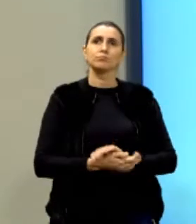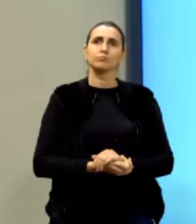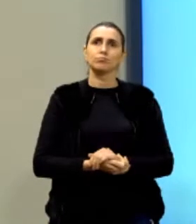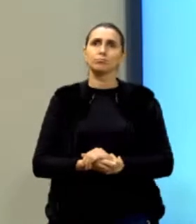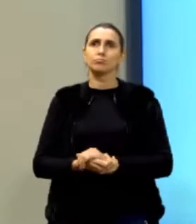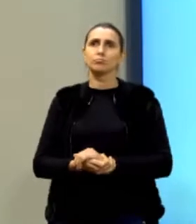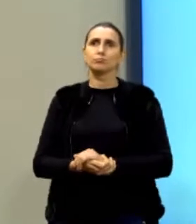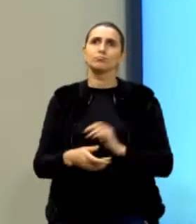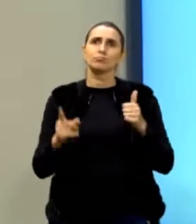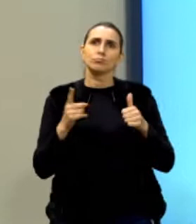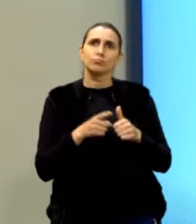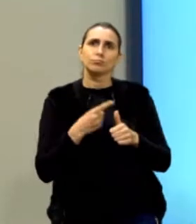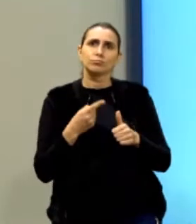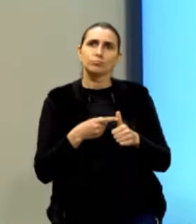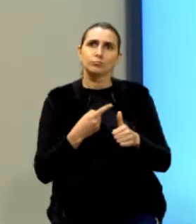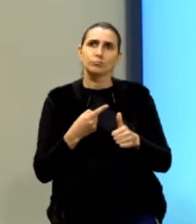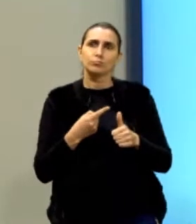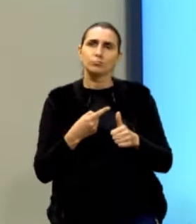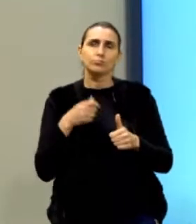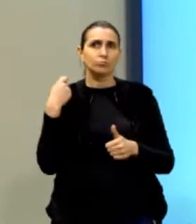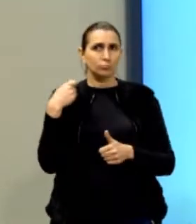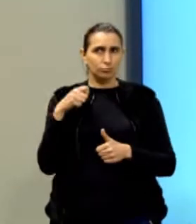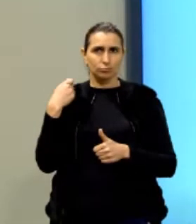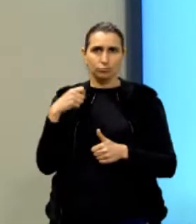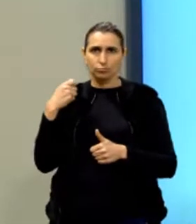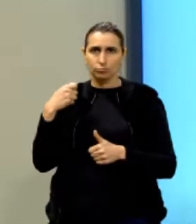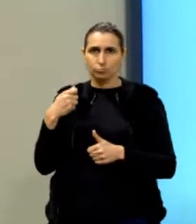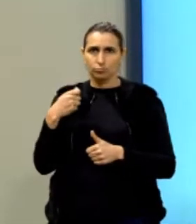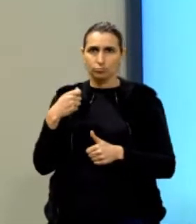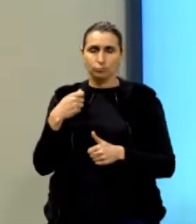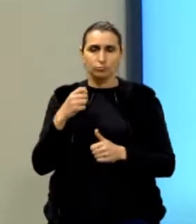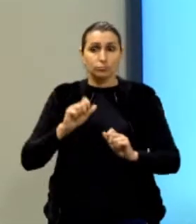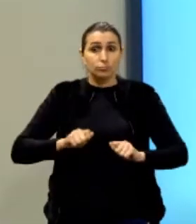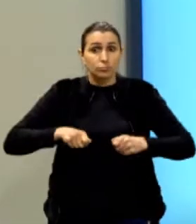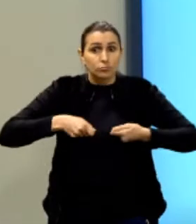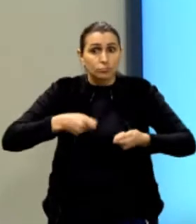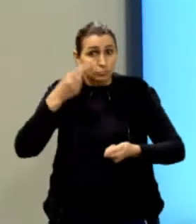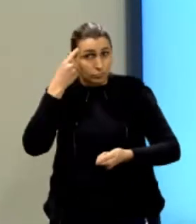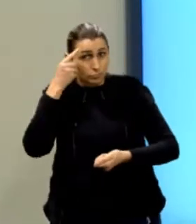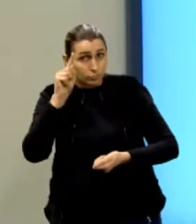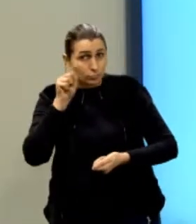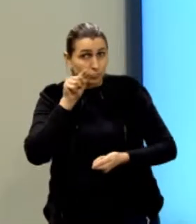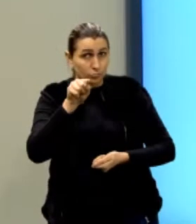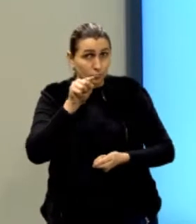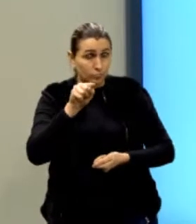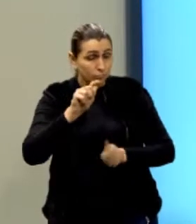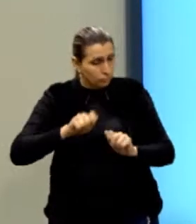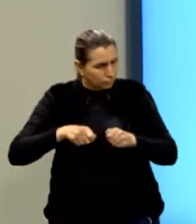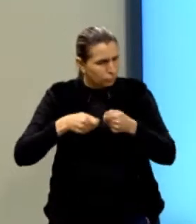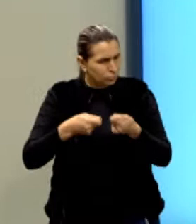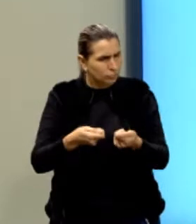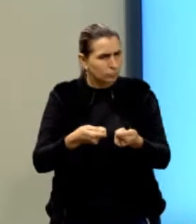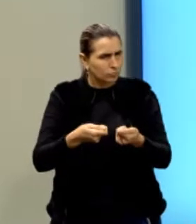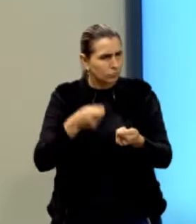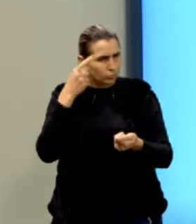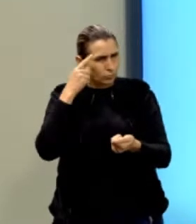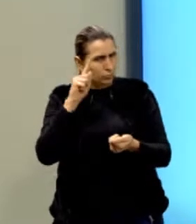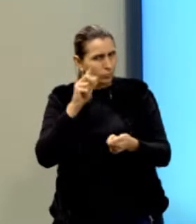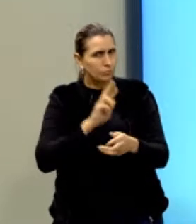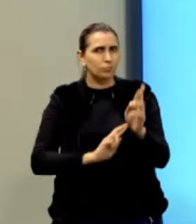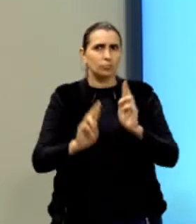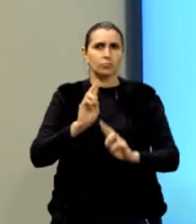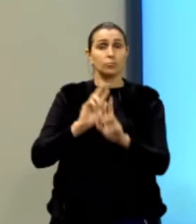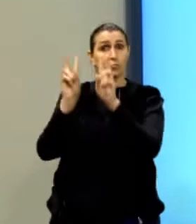Primeira coisa, é preciso que a tese que você irá defender esteja relacionada